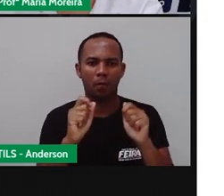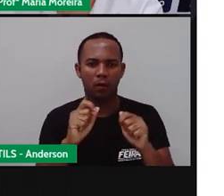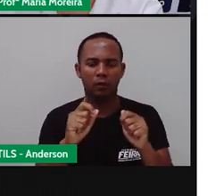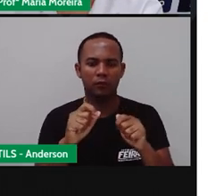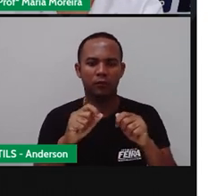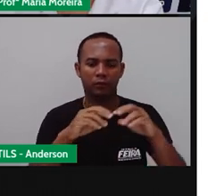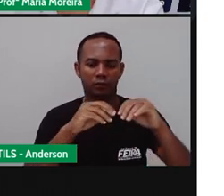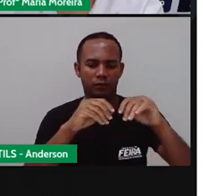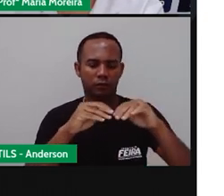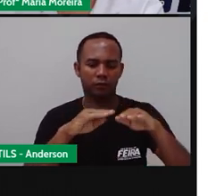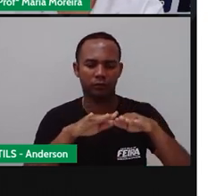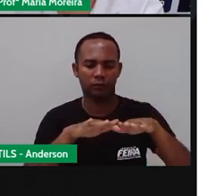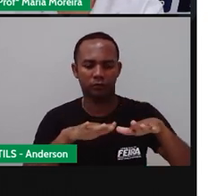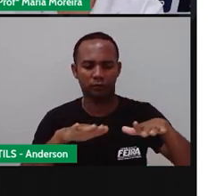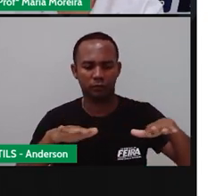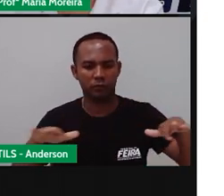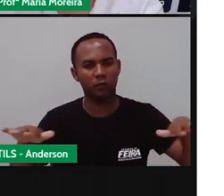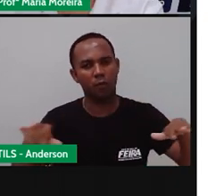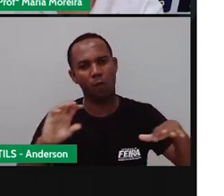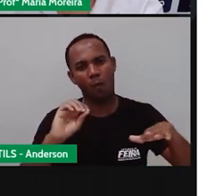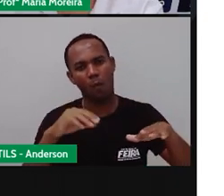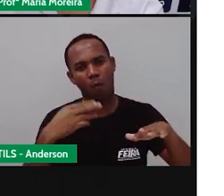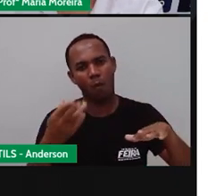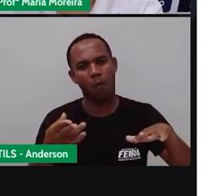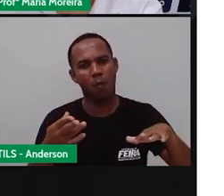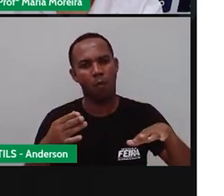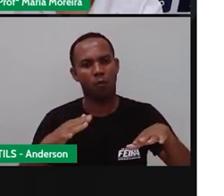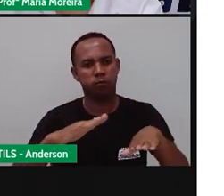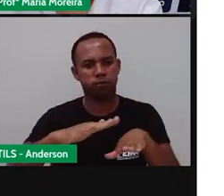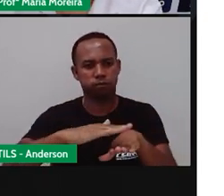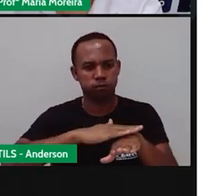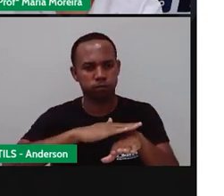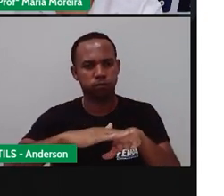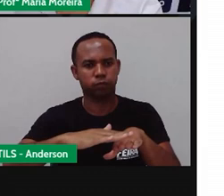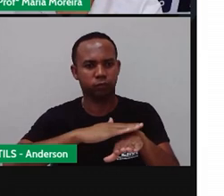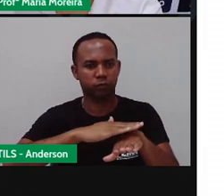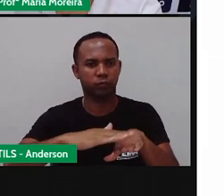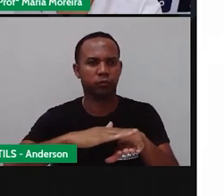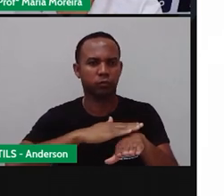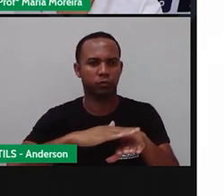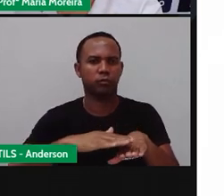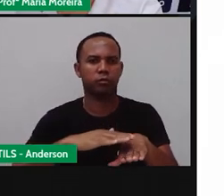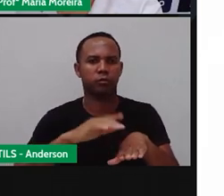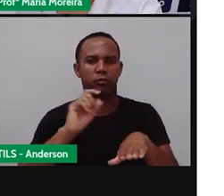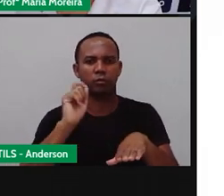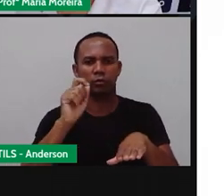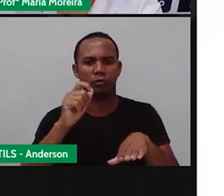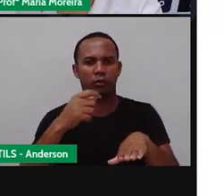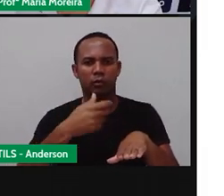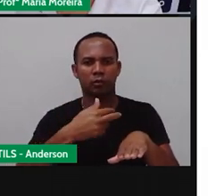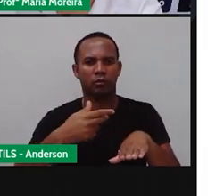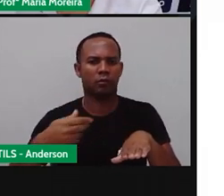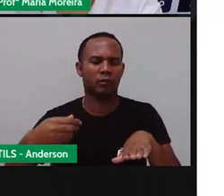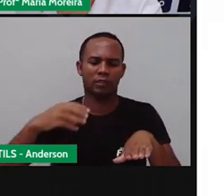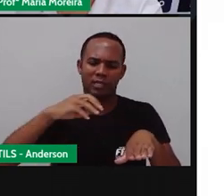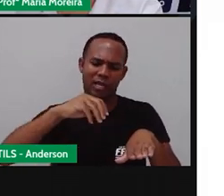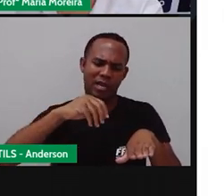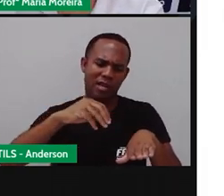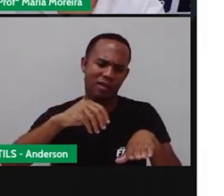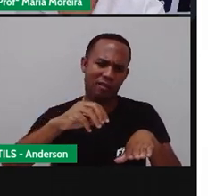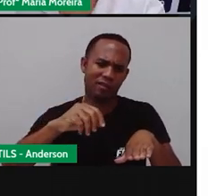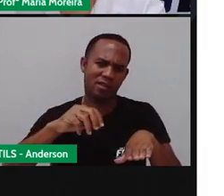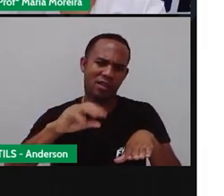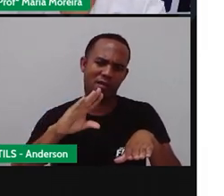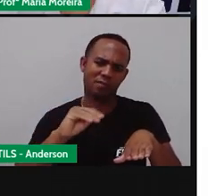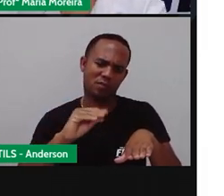gramado Terra ou o que? Asfalto E aí você pode colocar restinhos de areia Passar uma